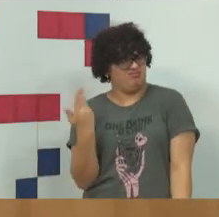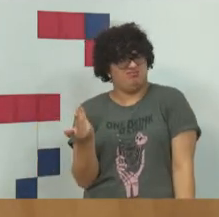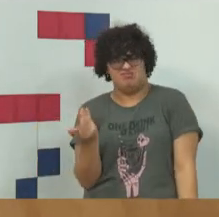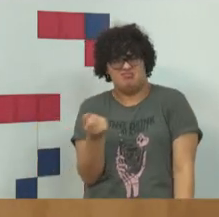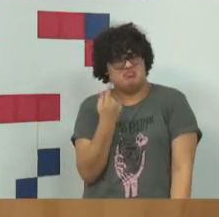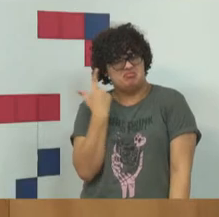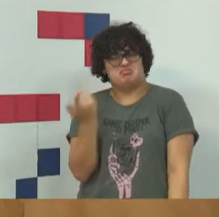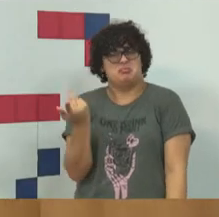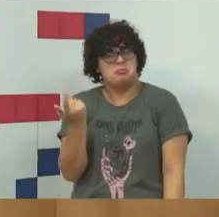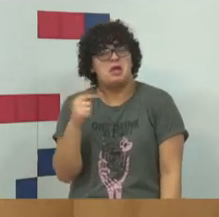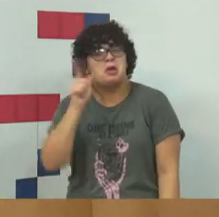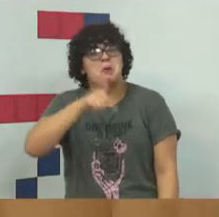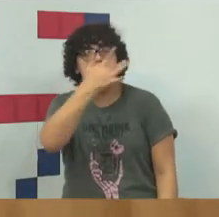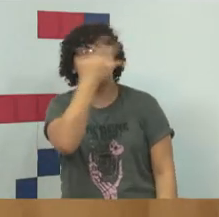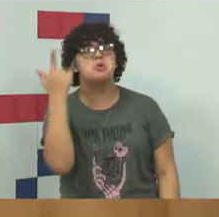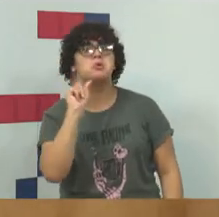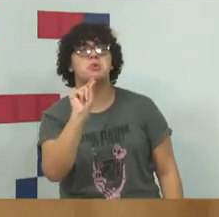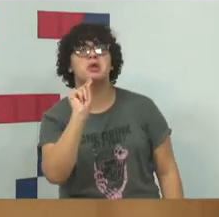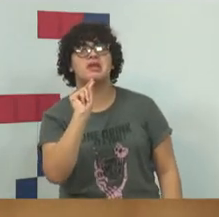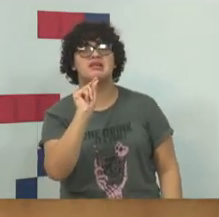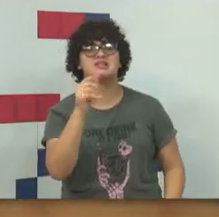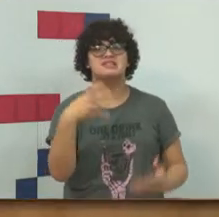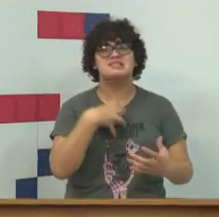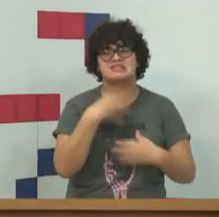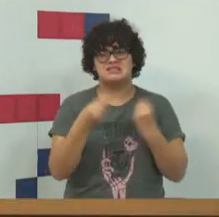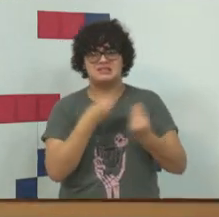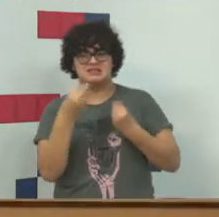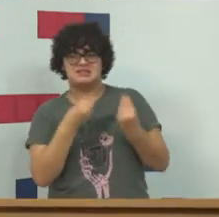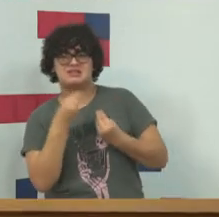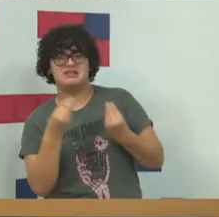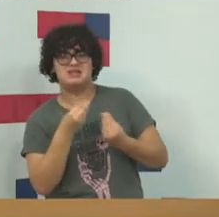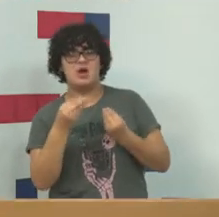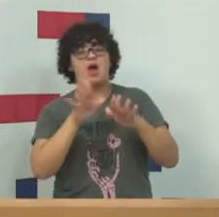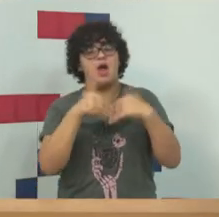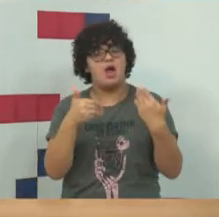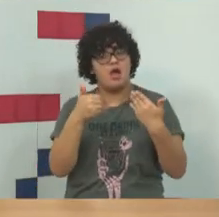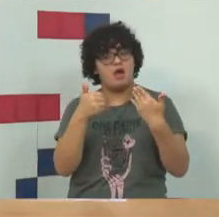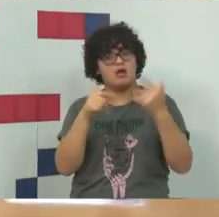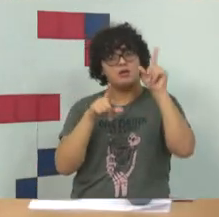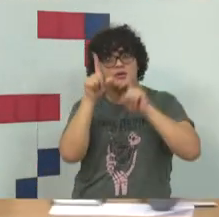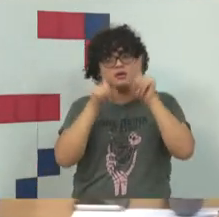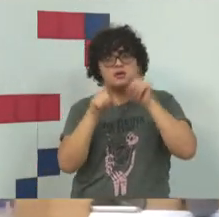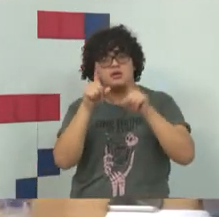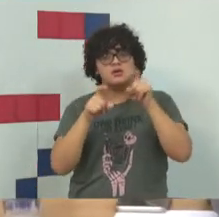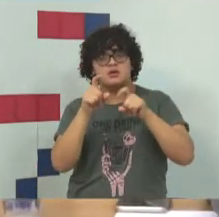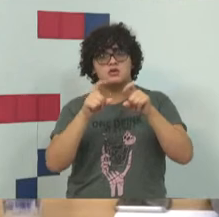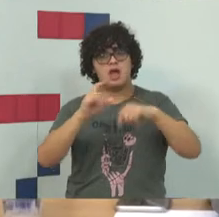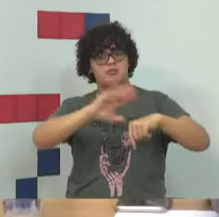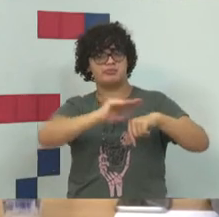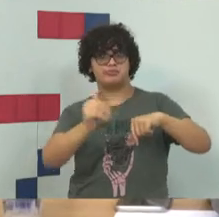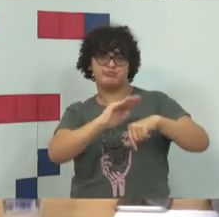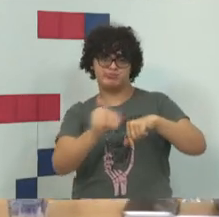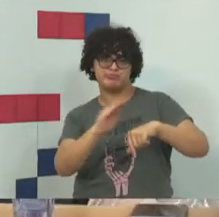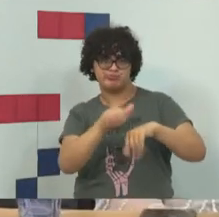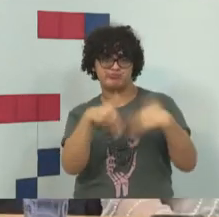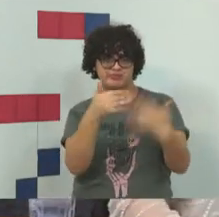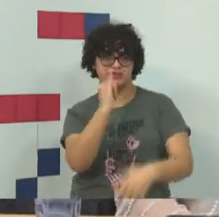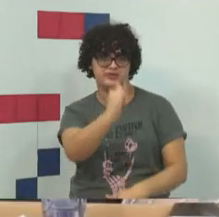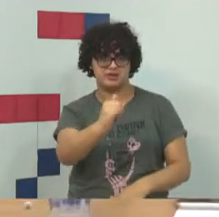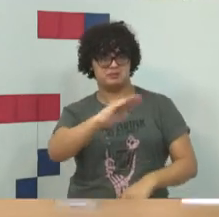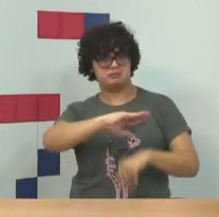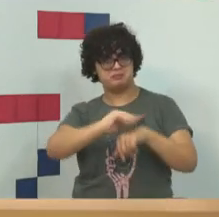na pessoa sem, pelos pubianos, daí a expressão, do impúbere é como